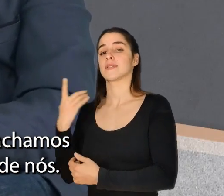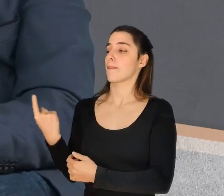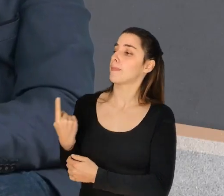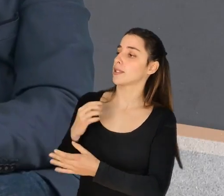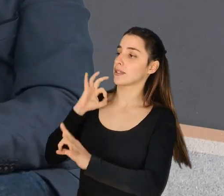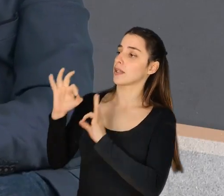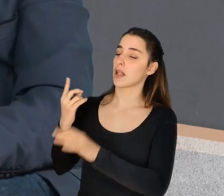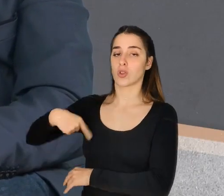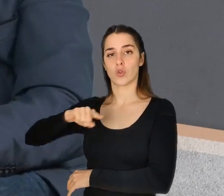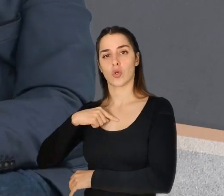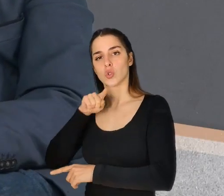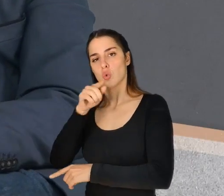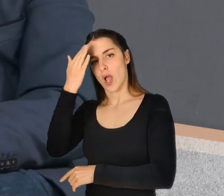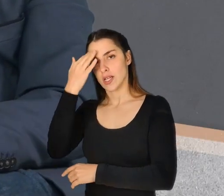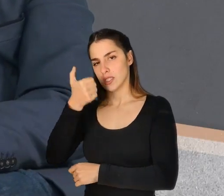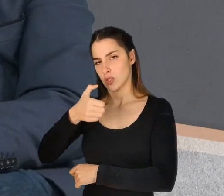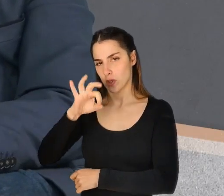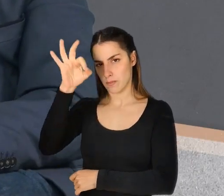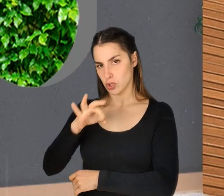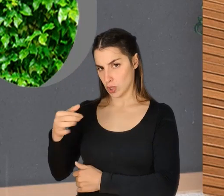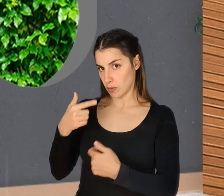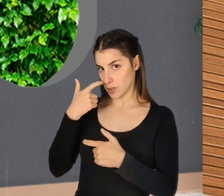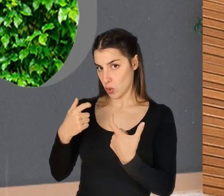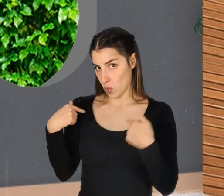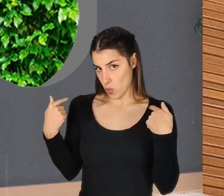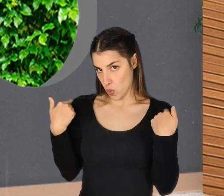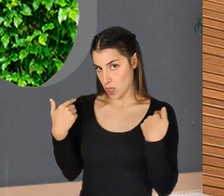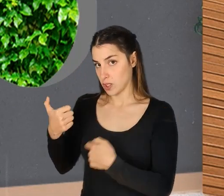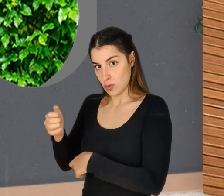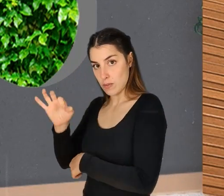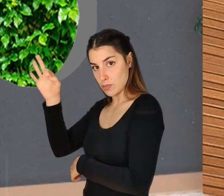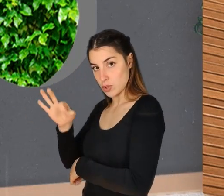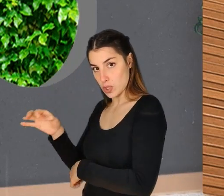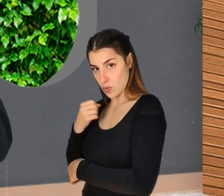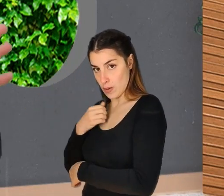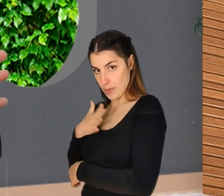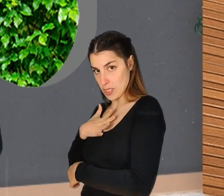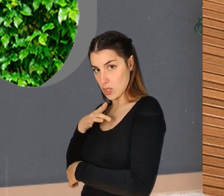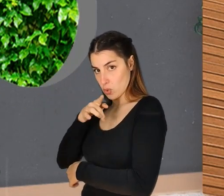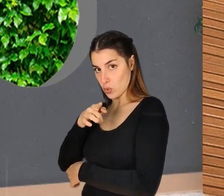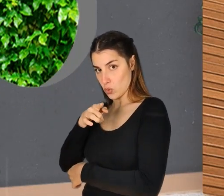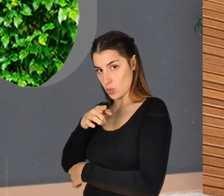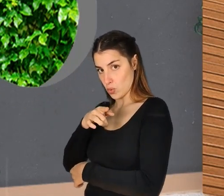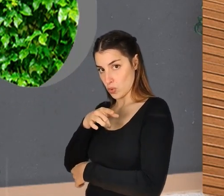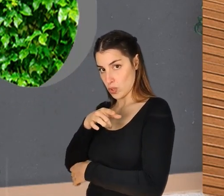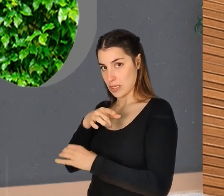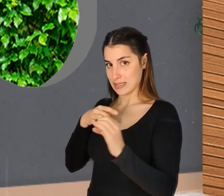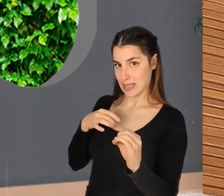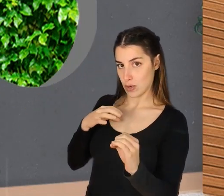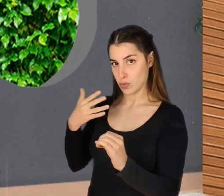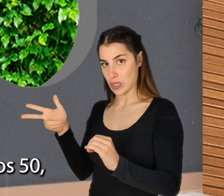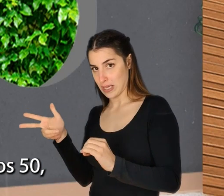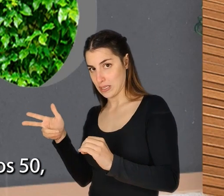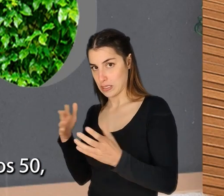de nós. Exatamente. Punhas em 50-50, não? Epá, eu punho em 50-50, mas dentro dos 50-50 eu punho a 0-100.